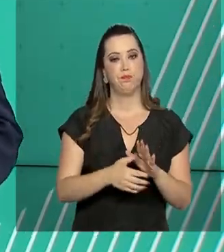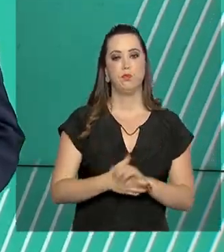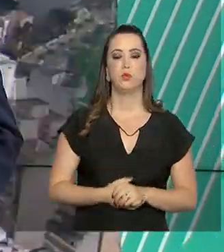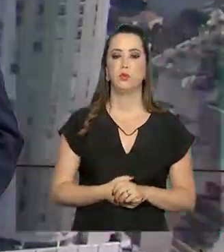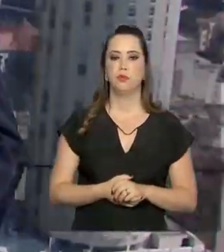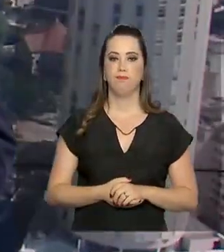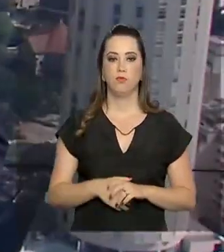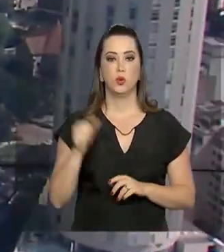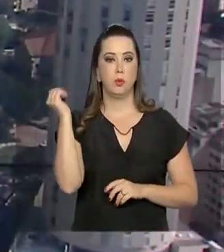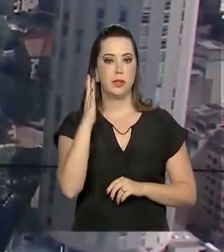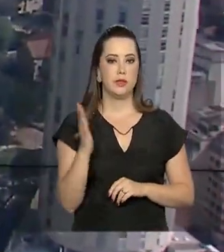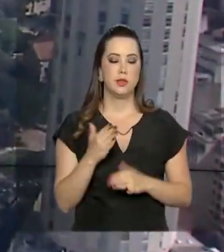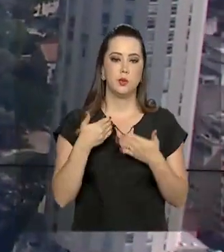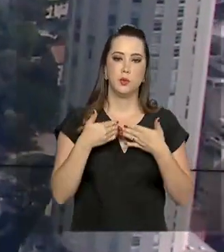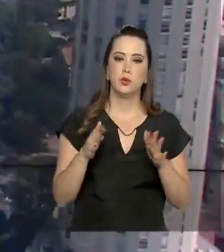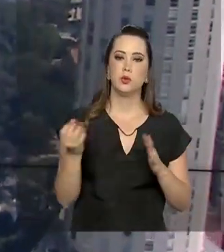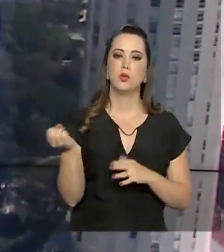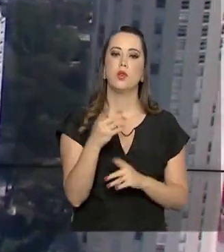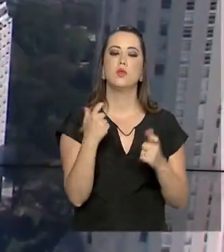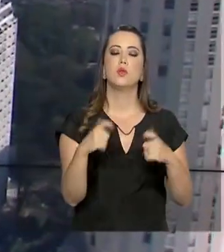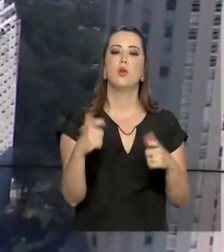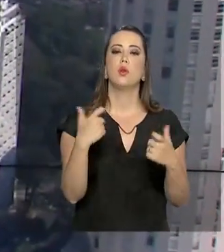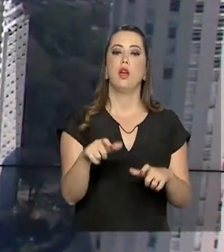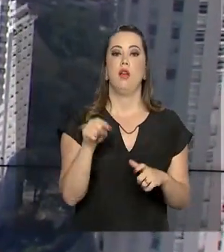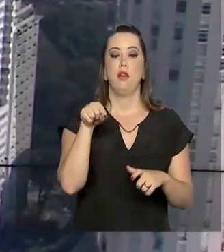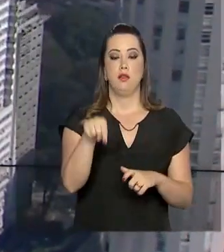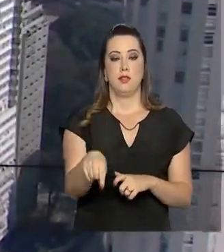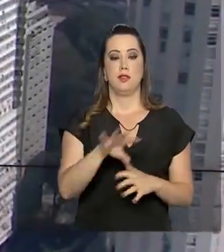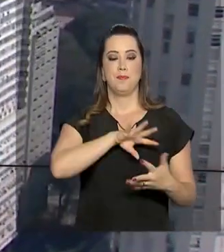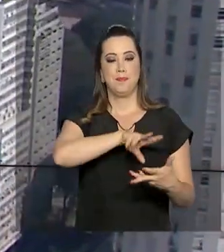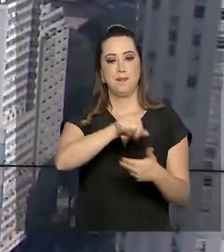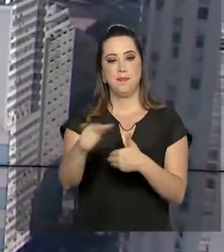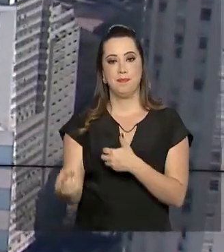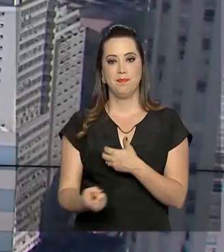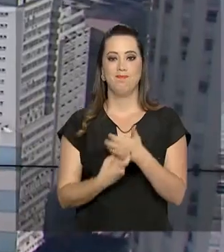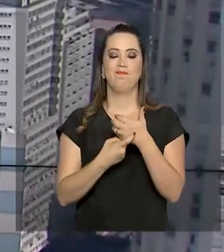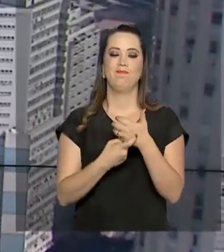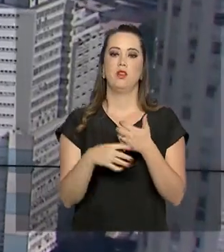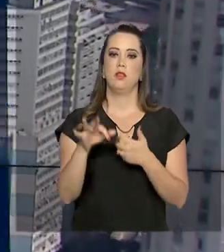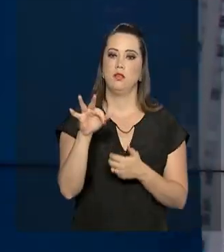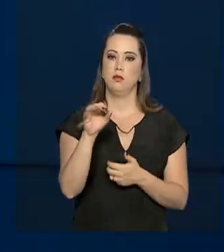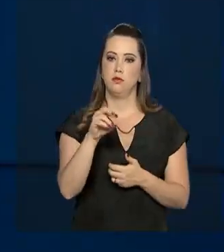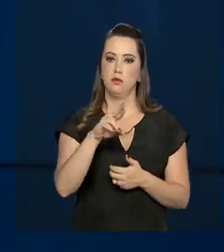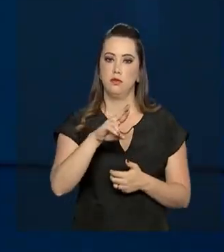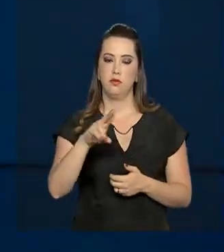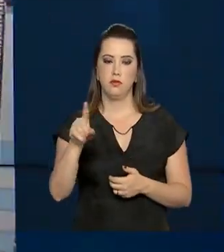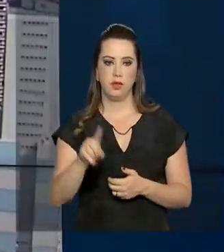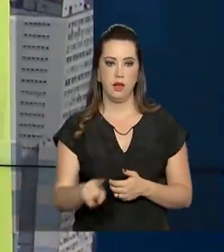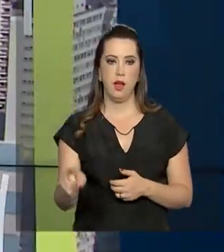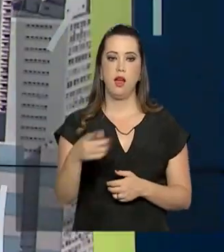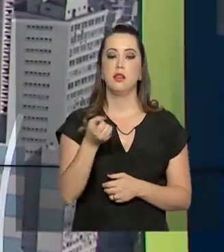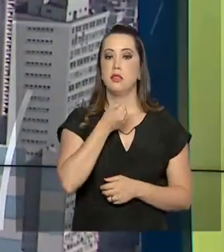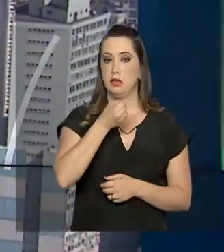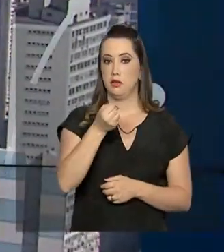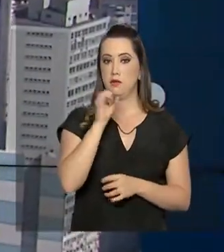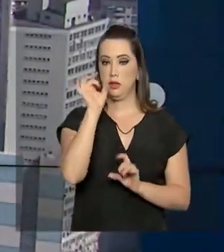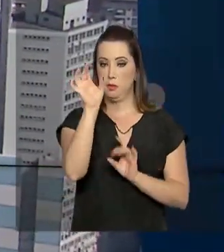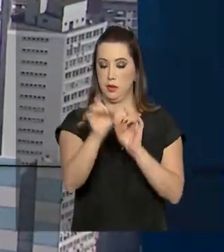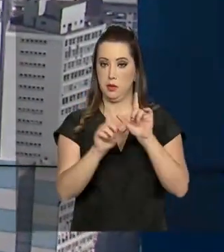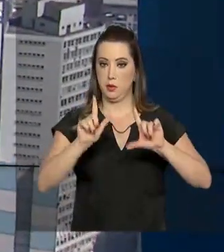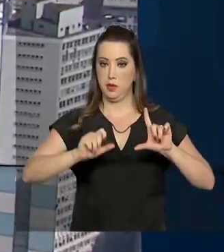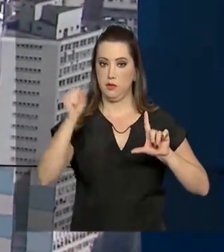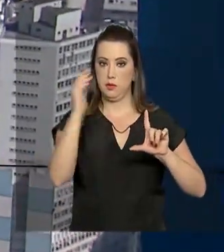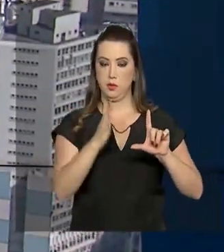E o Brasil inaugurou as novas instalações da Estação Antártica Comandante Ferraz. E em entrevista exclusiva à TV Brasil,